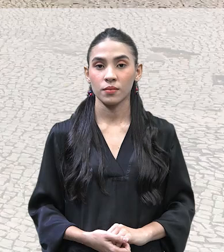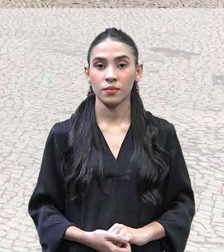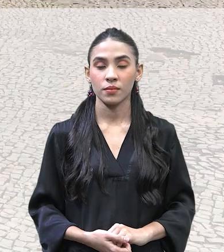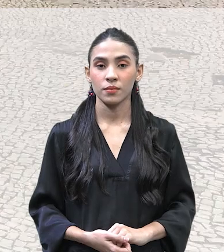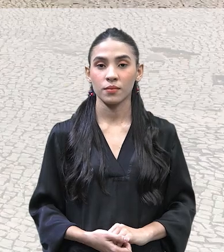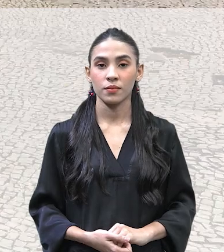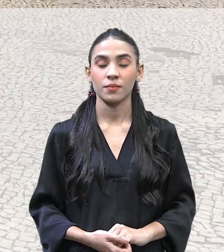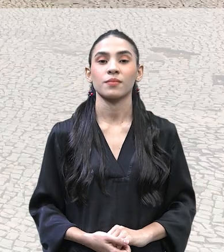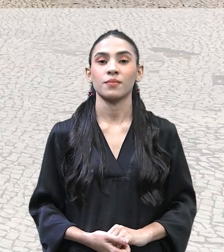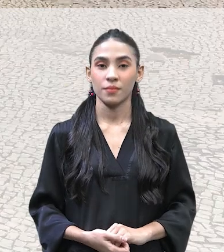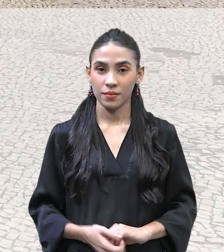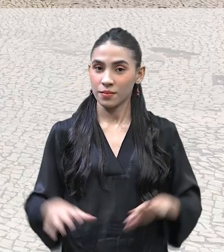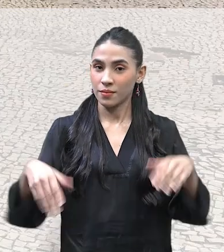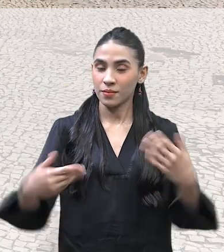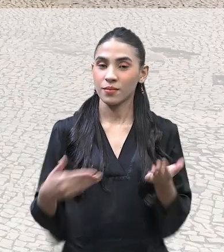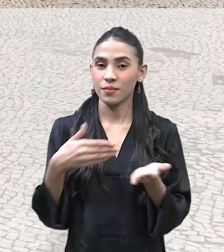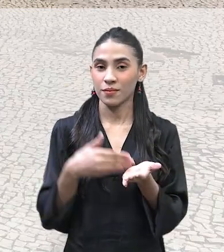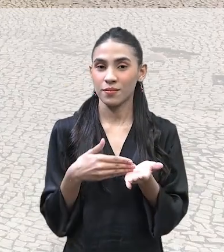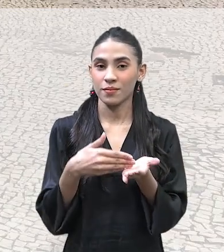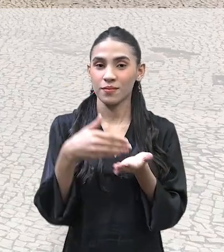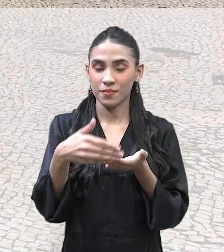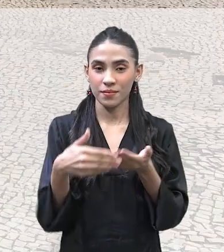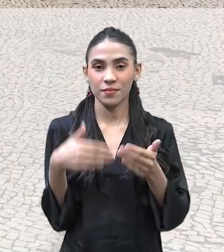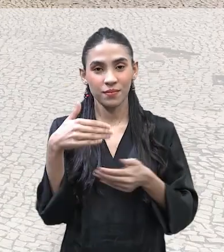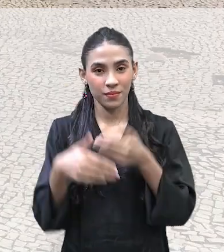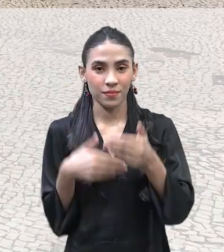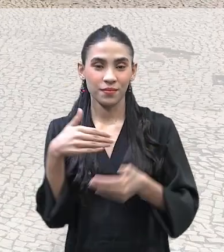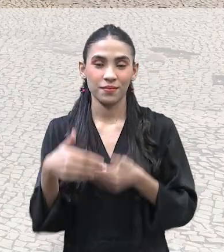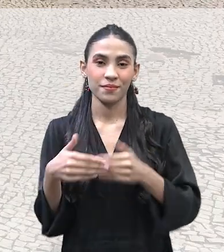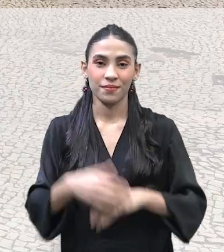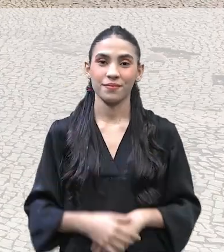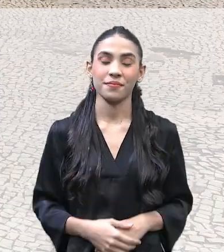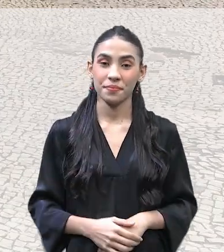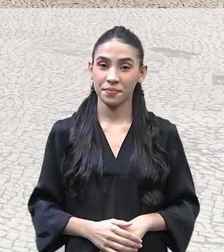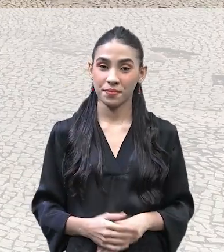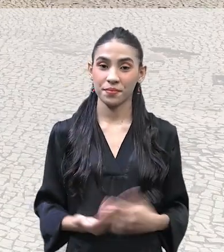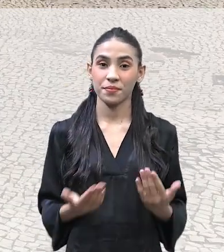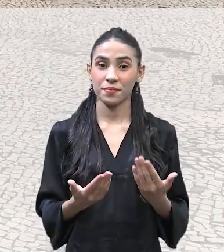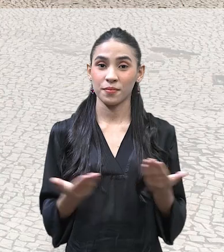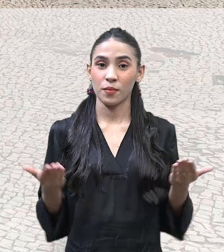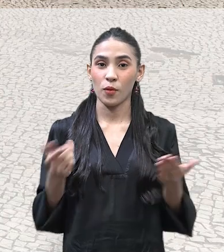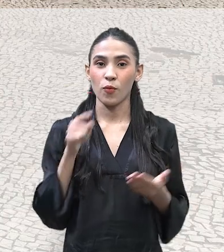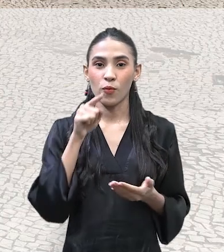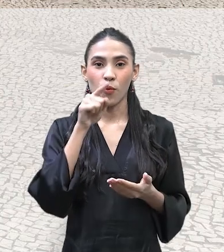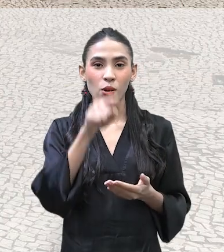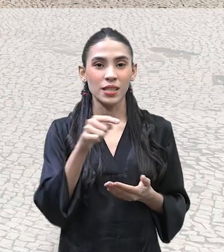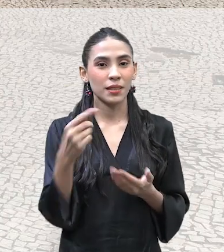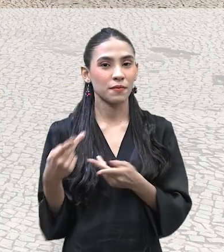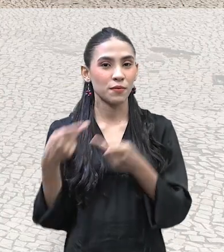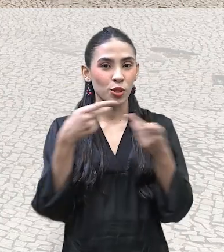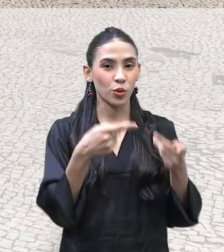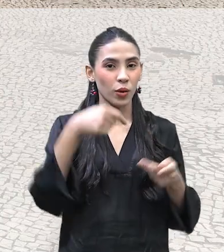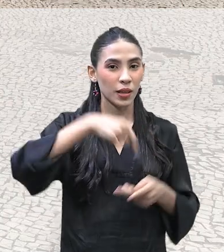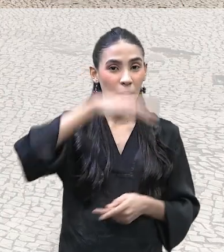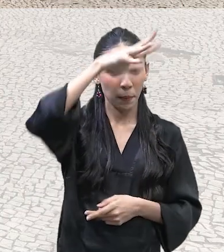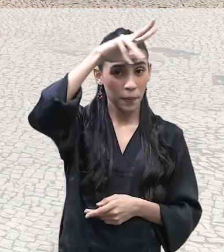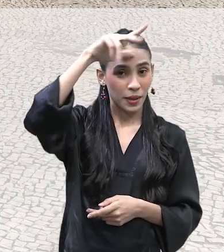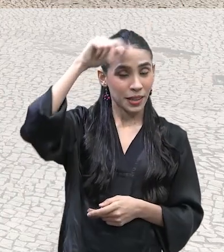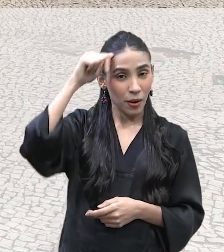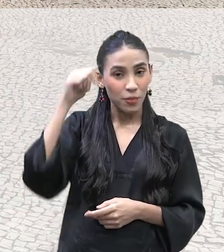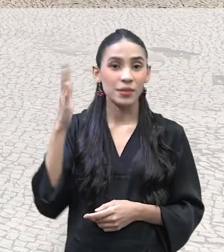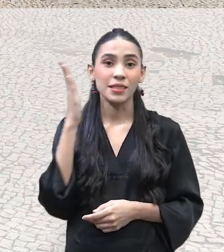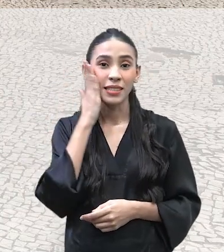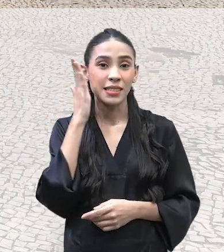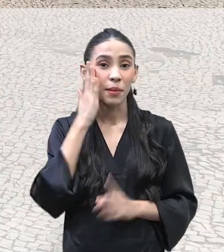Então, para dar início nesse nosso trilhando conhecimento, nós estamos aqui, quem já veio a Manaus sabe que isso aqui é uma feira de